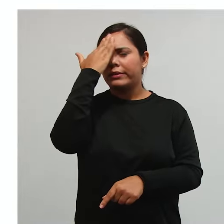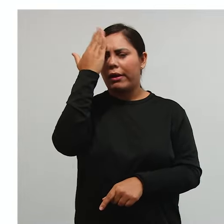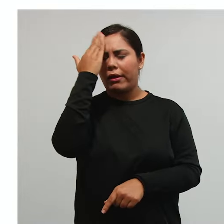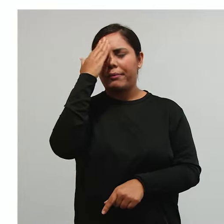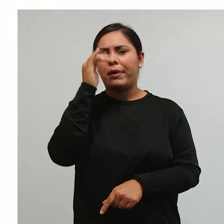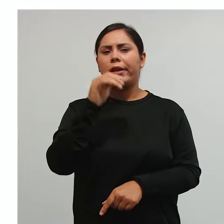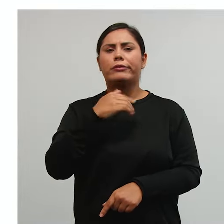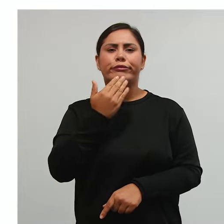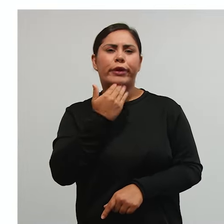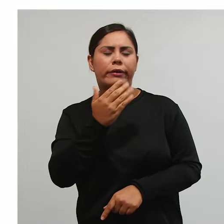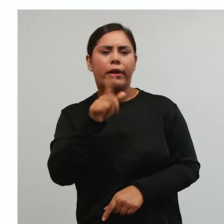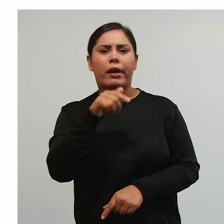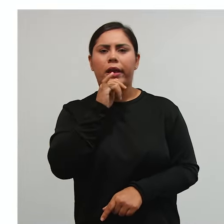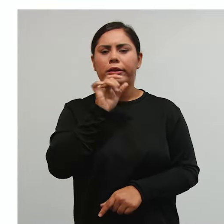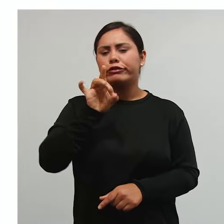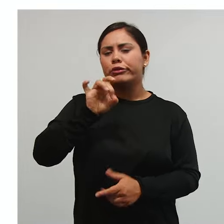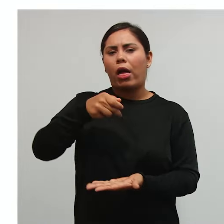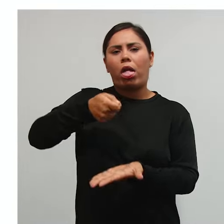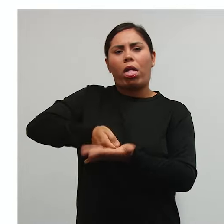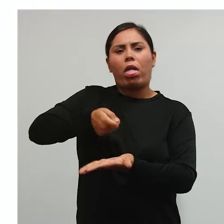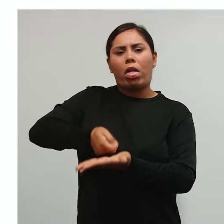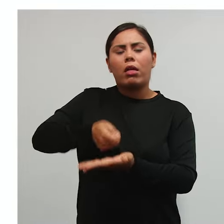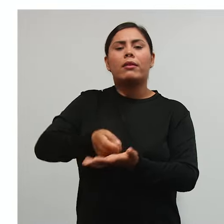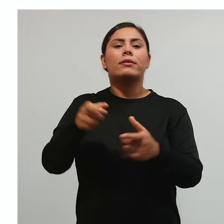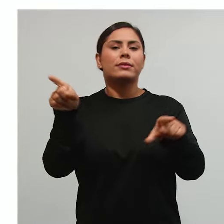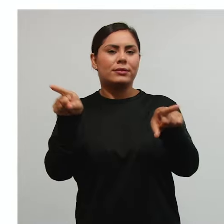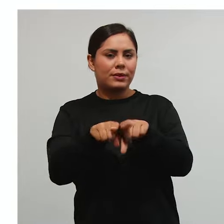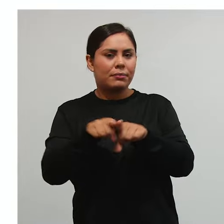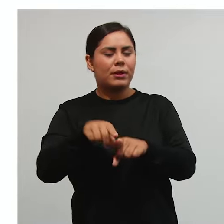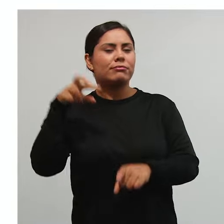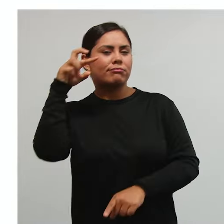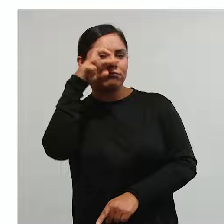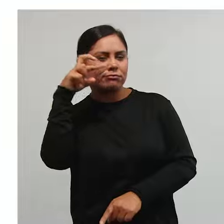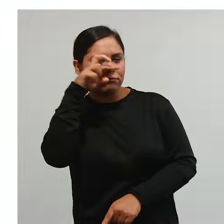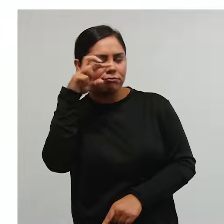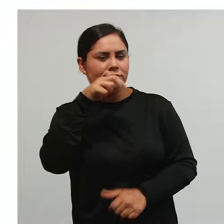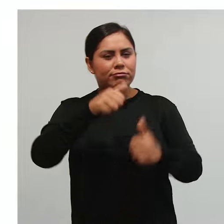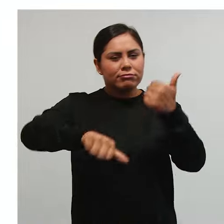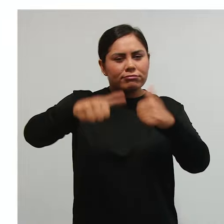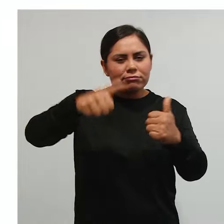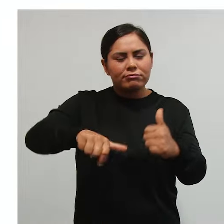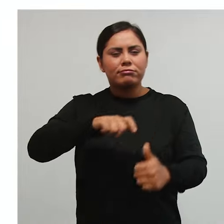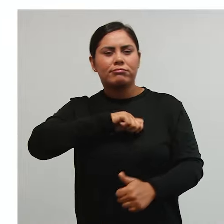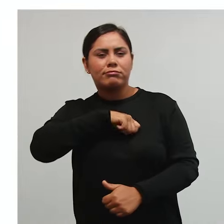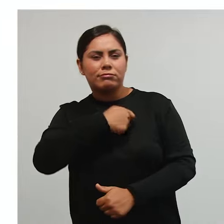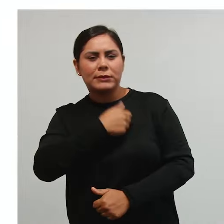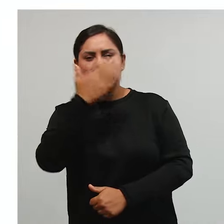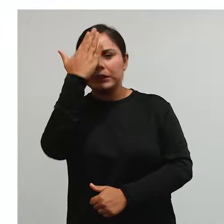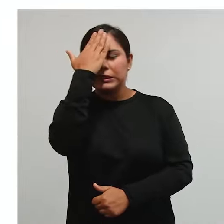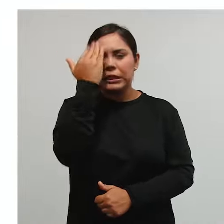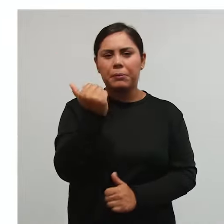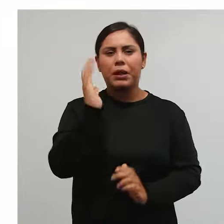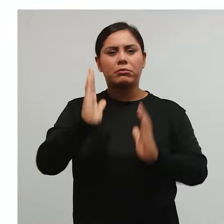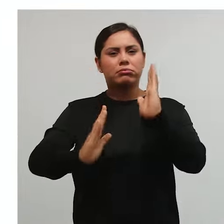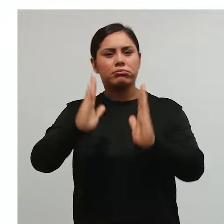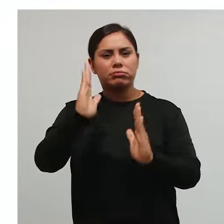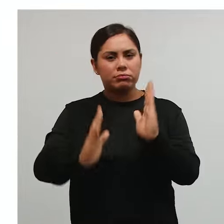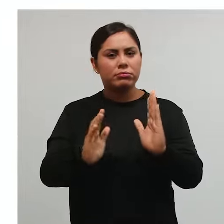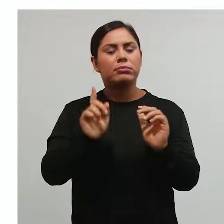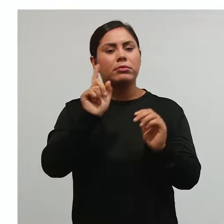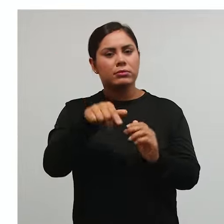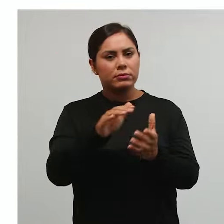adianta nada né a gente só ter a obrigação tem que ter também a fiscalização medidas de cobrança né e